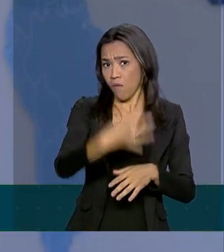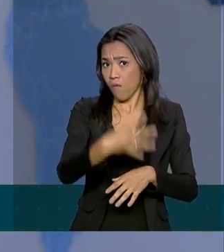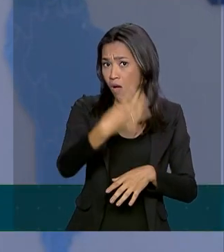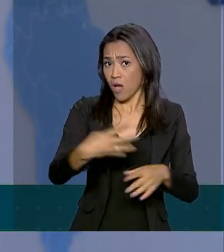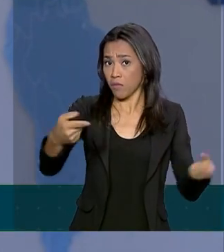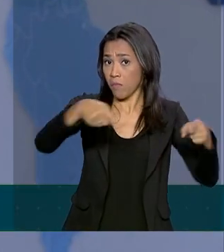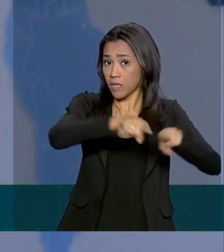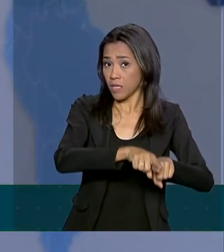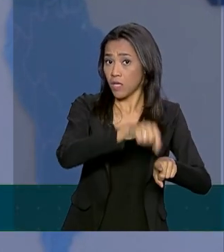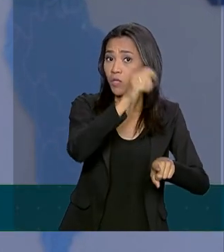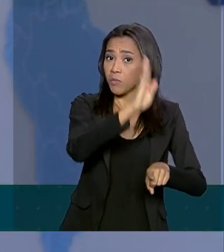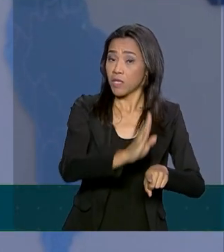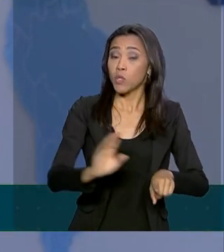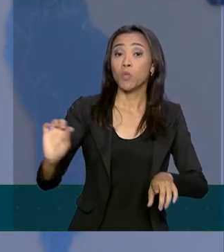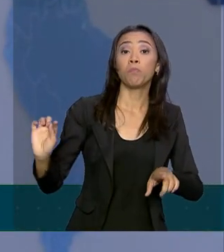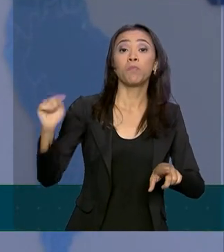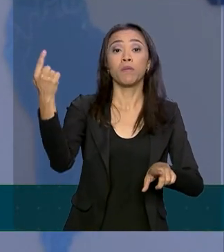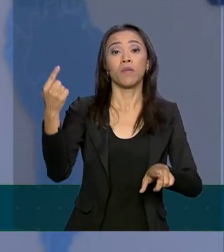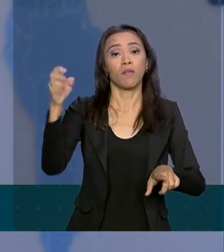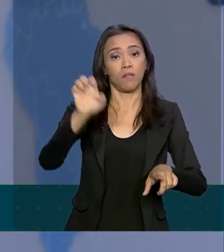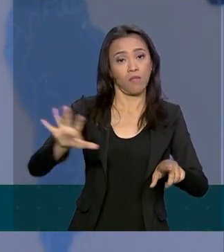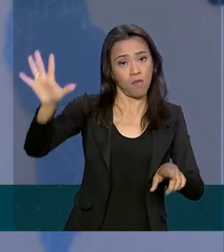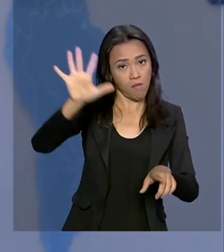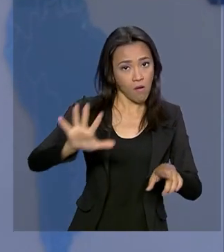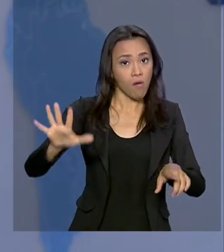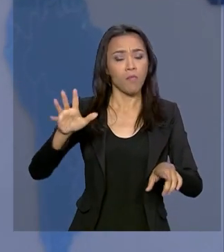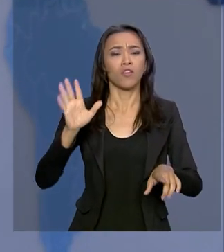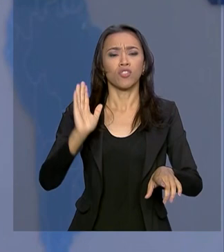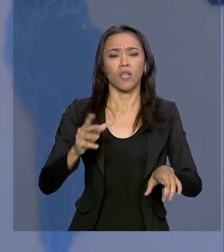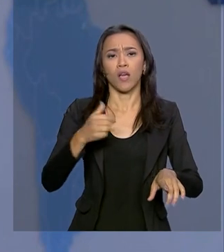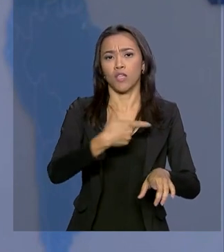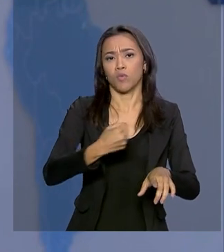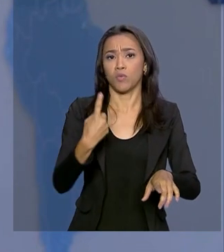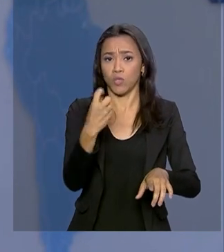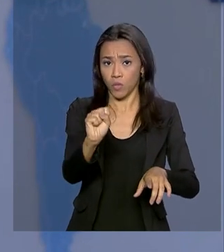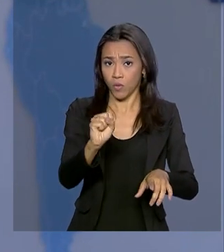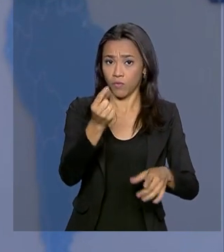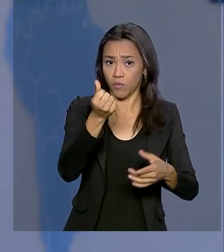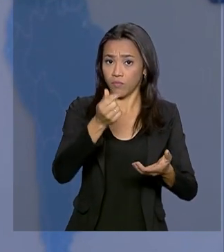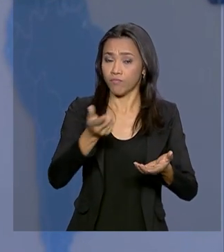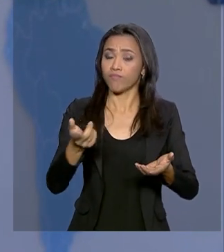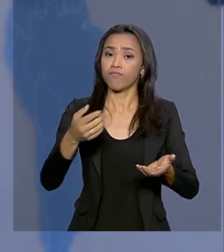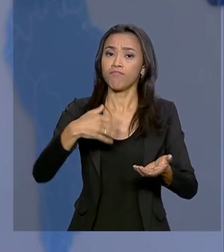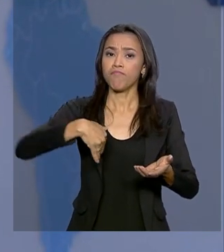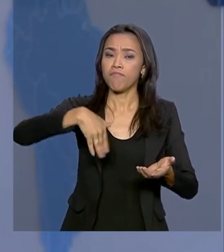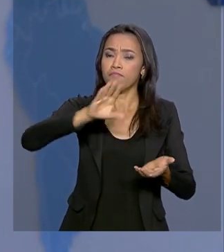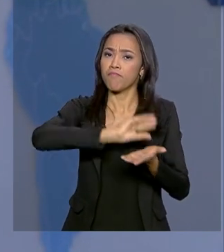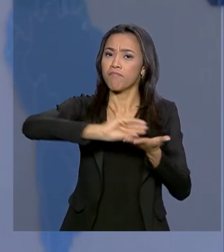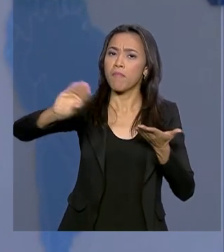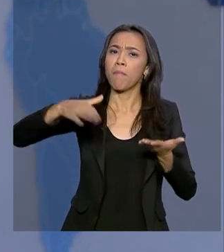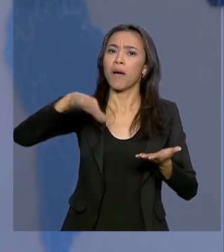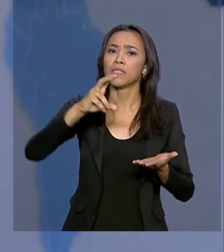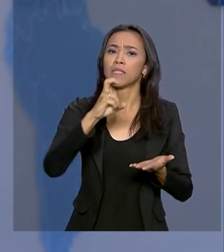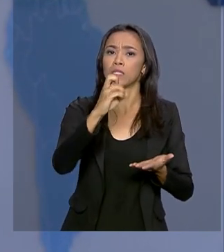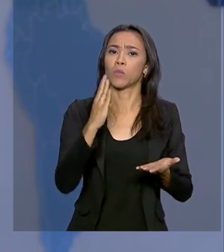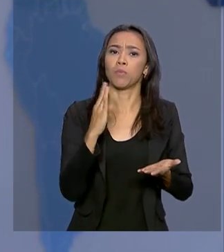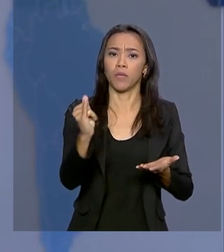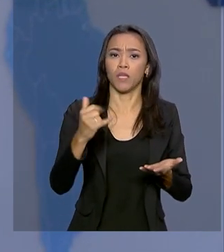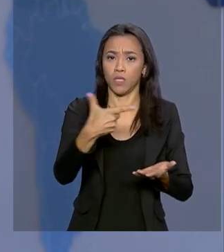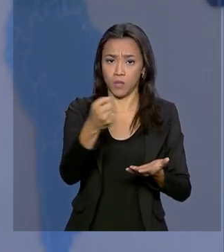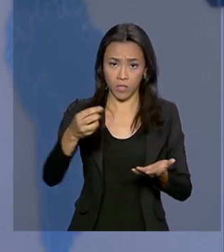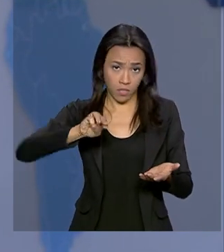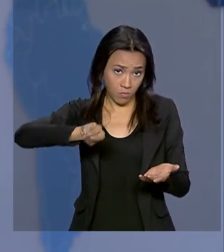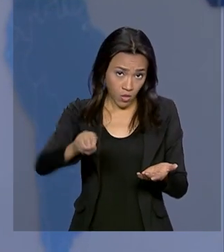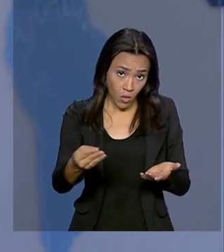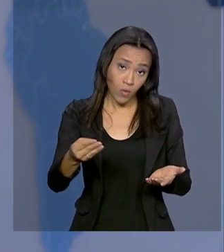e o primeiro na Europa. Em 2018, foram enviados ao país europeu mais de 5 bilhões e 200 milhões de